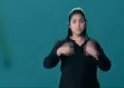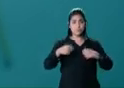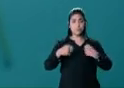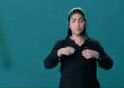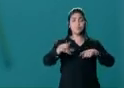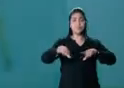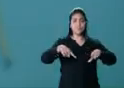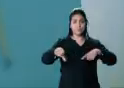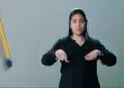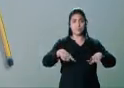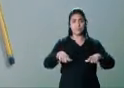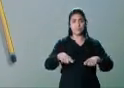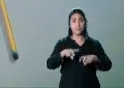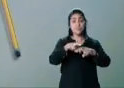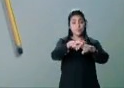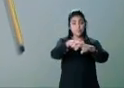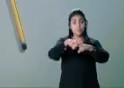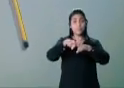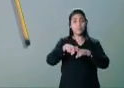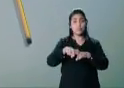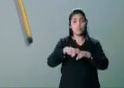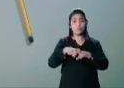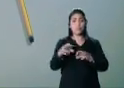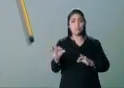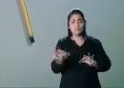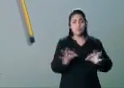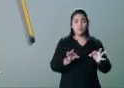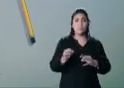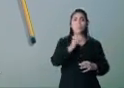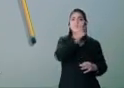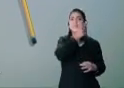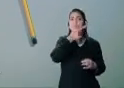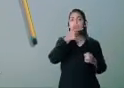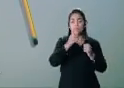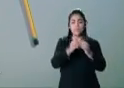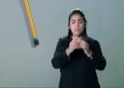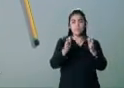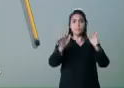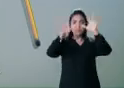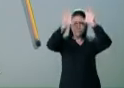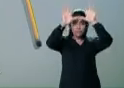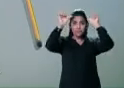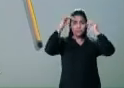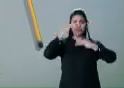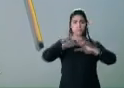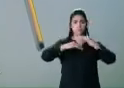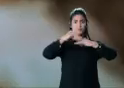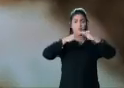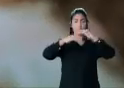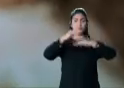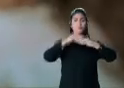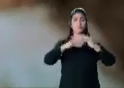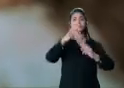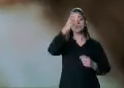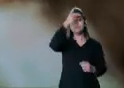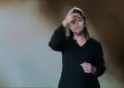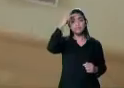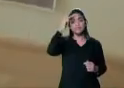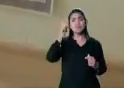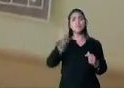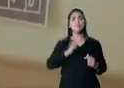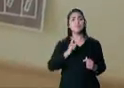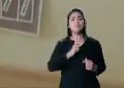precisam trabalhar. Por isso, o plano do Gladson é abrir o Acre para o desenvolvimento. Pessoas que